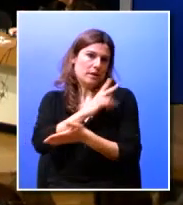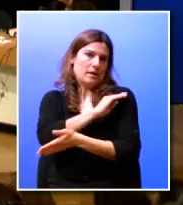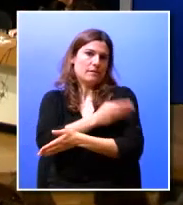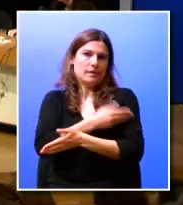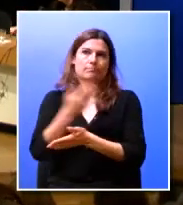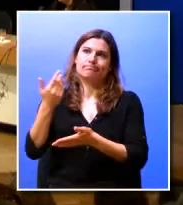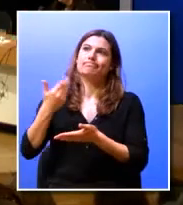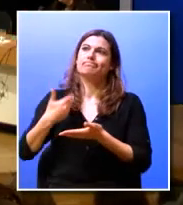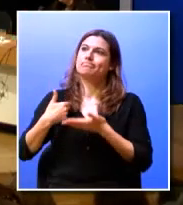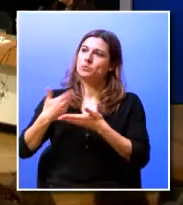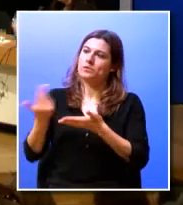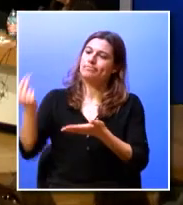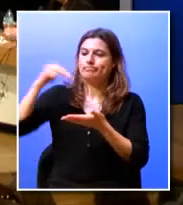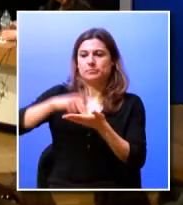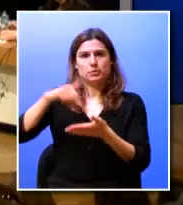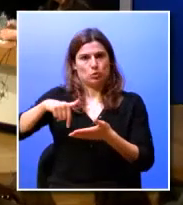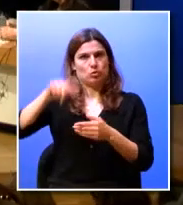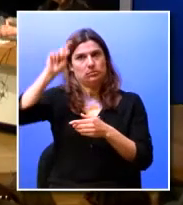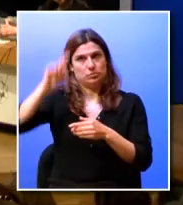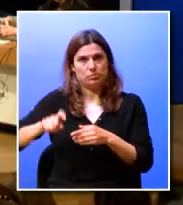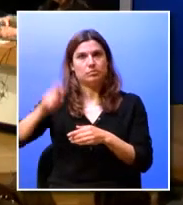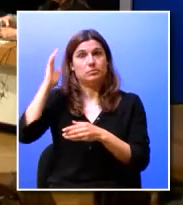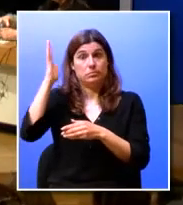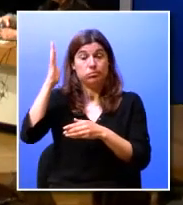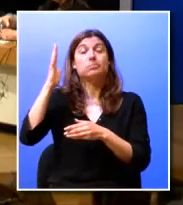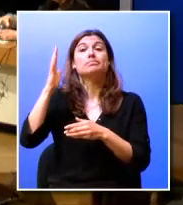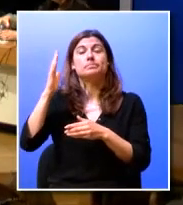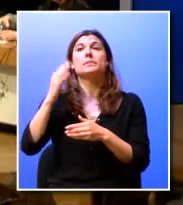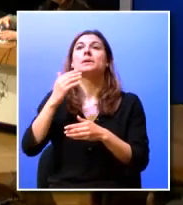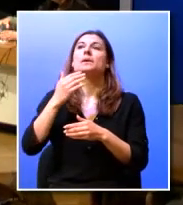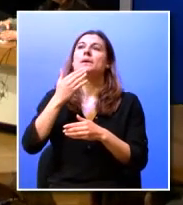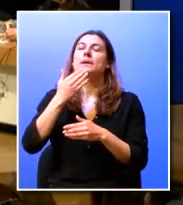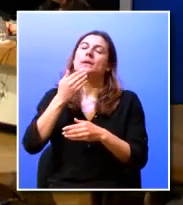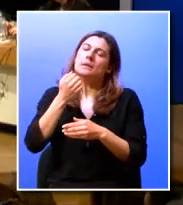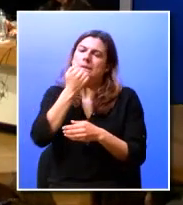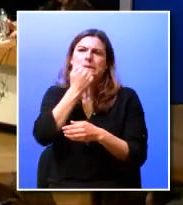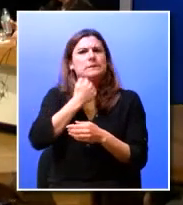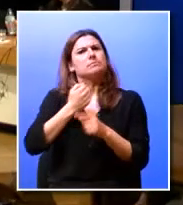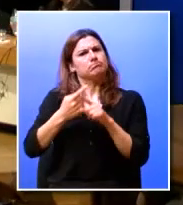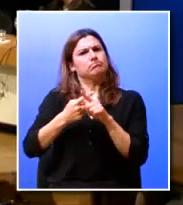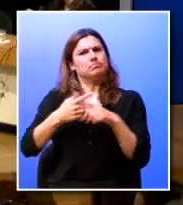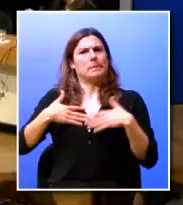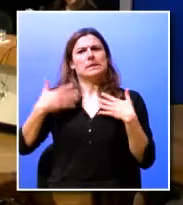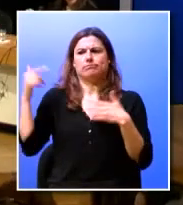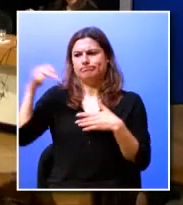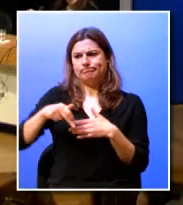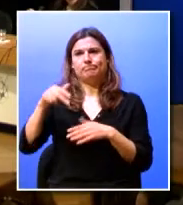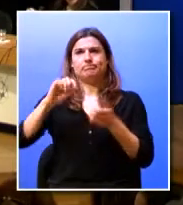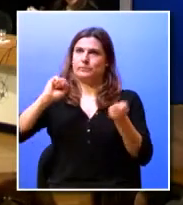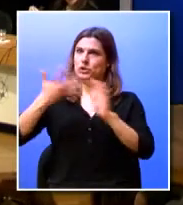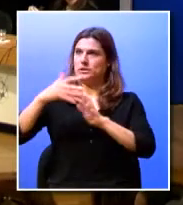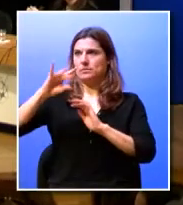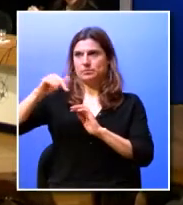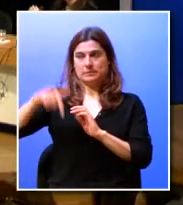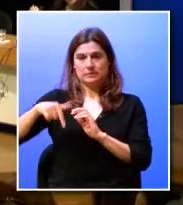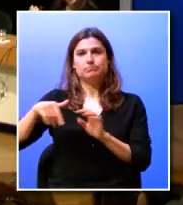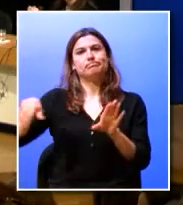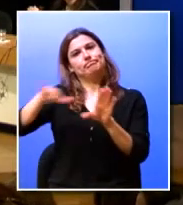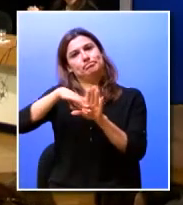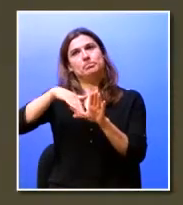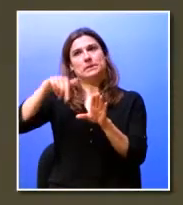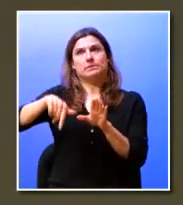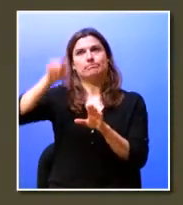neste congresso para o início é com muito prazer que venha no ISCTE e portanto participar neste primeiro panel